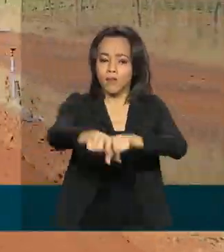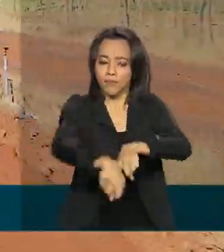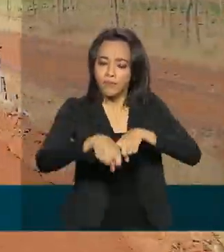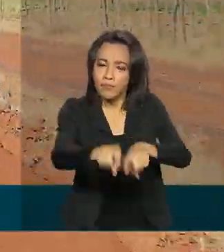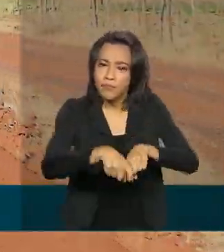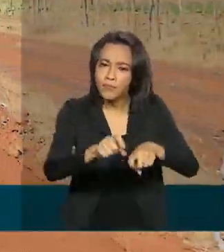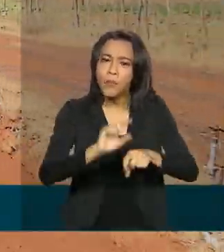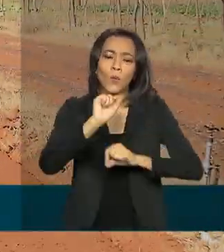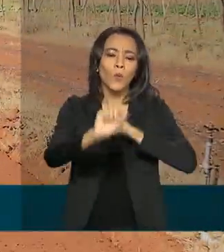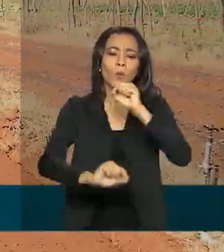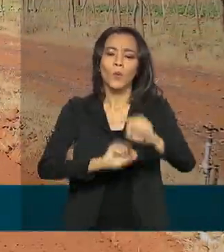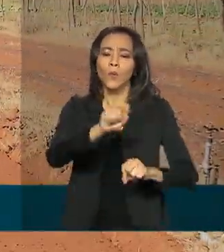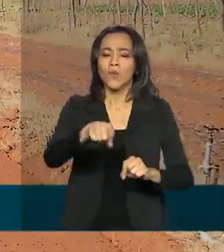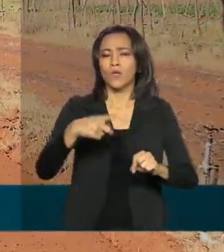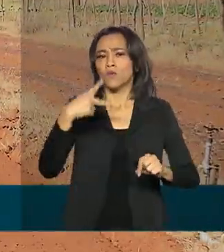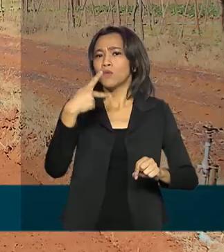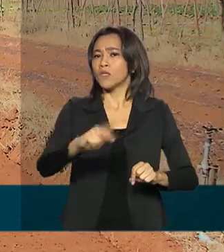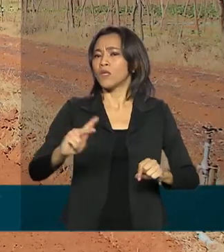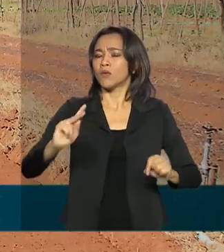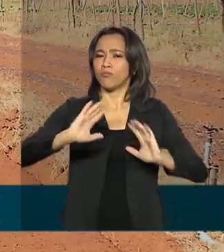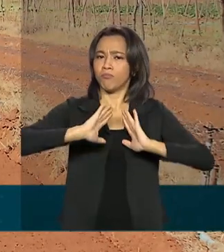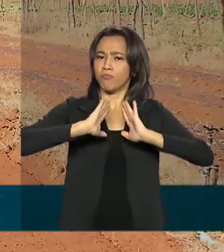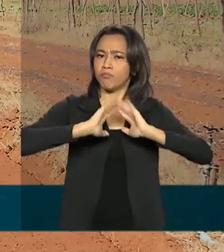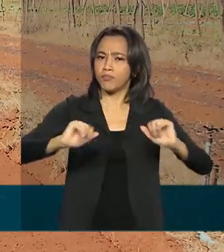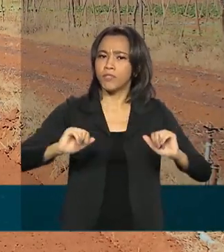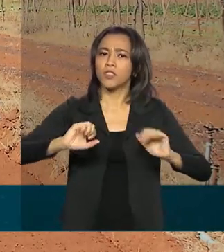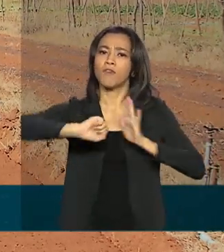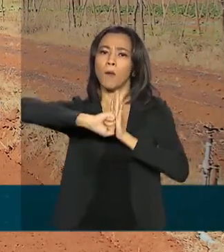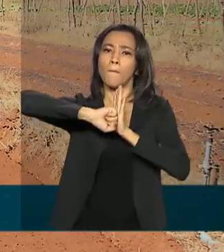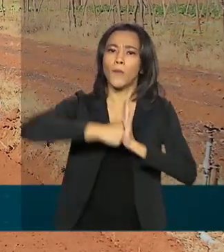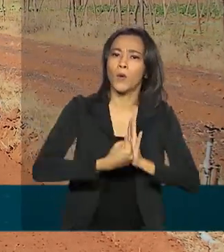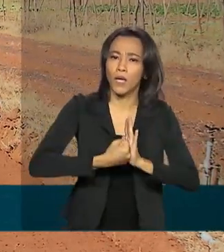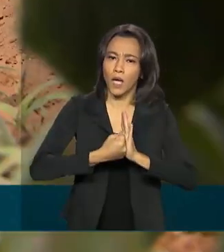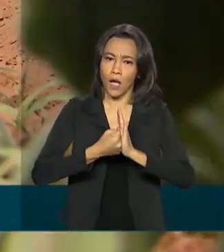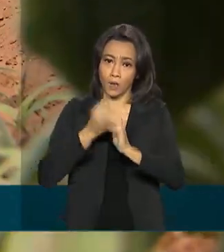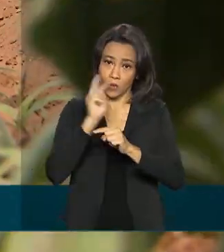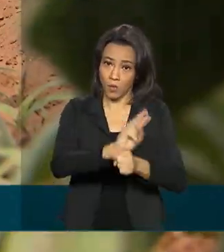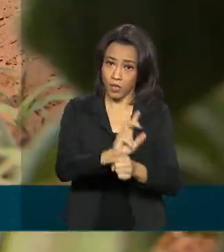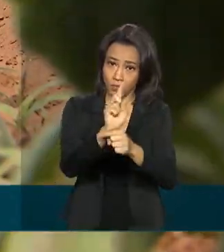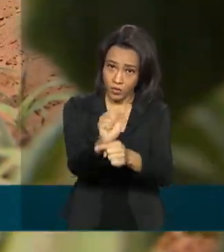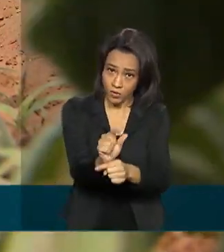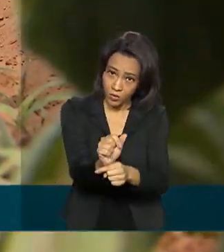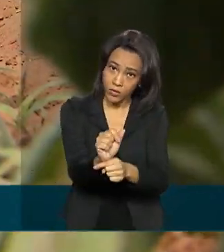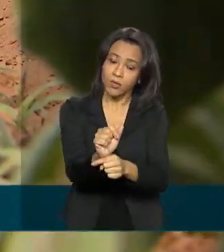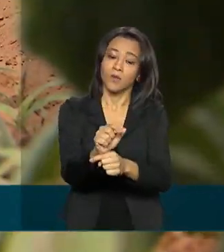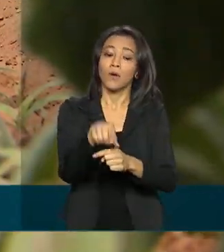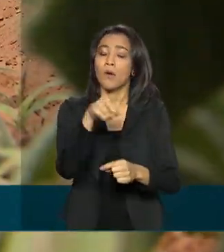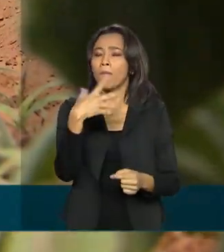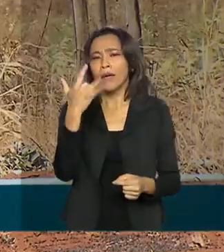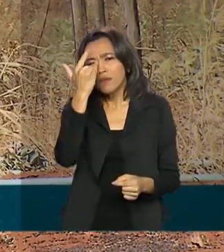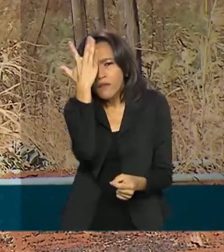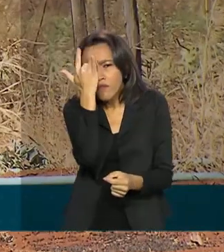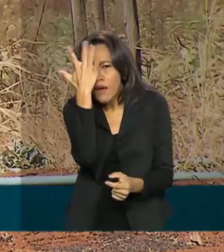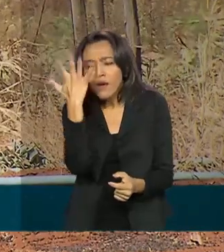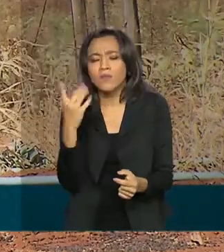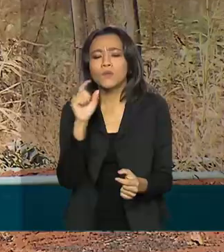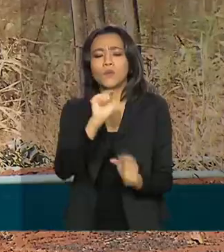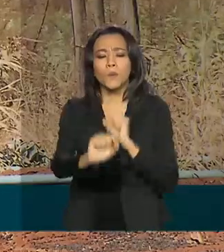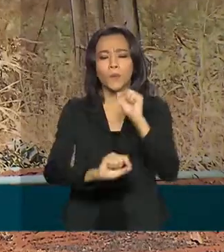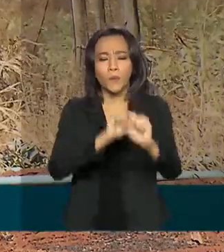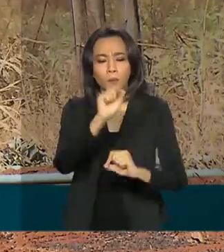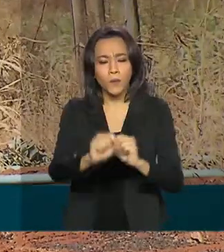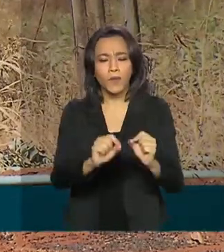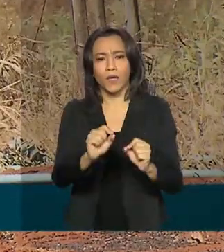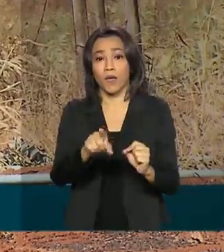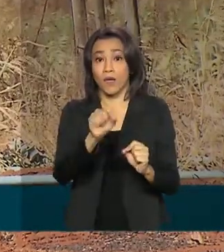que tiveram benefícios bloqueados no programa Garantia Safra. Para facilitar o processo, o envio e